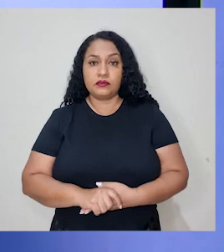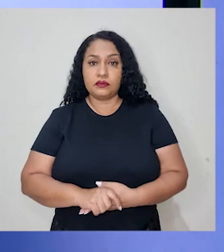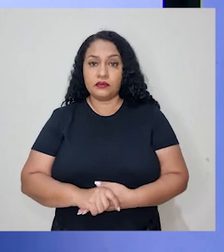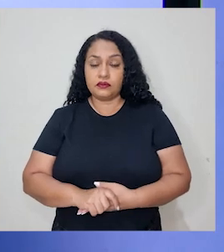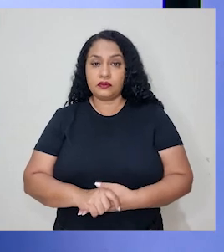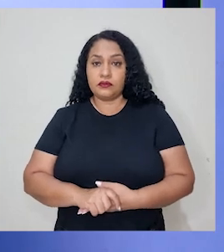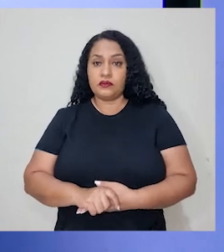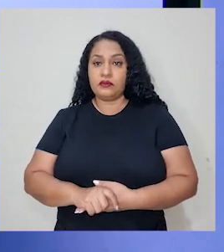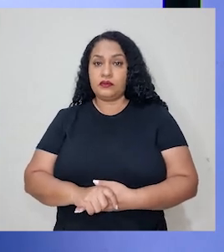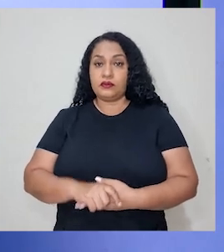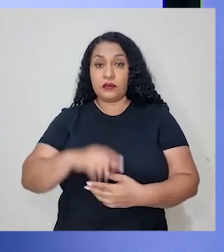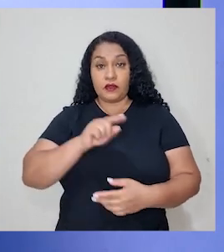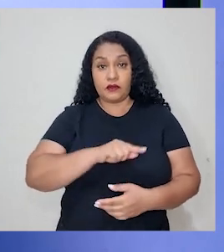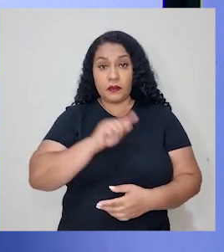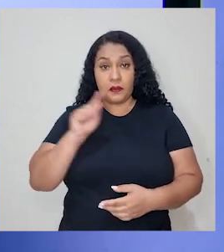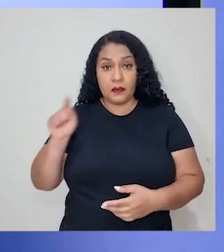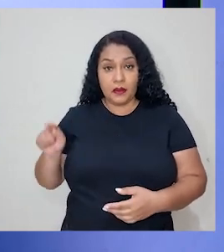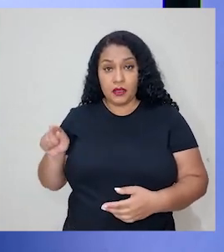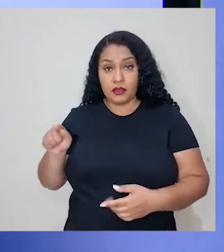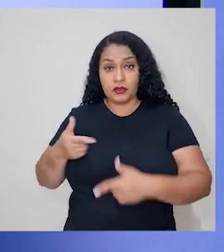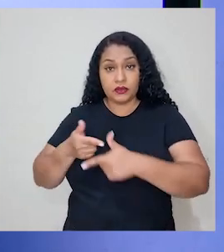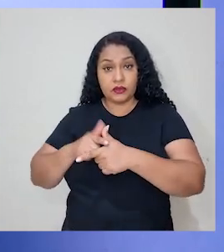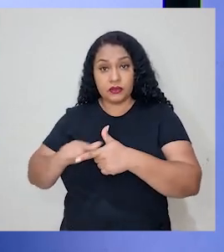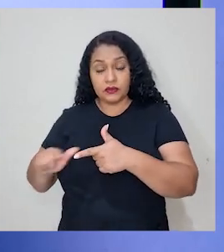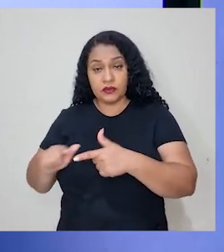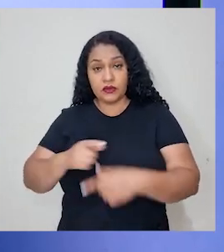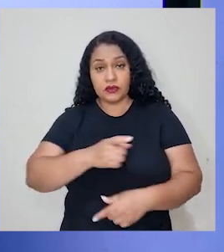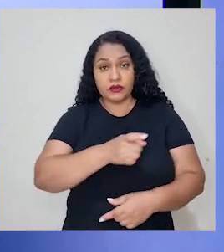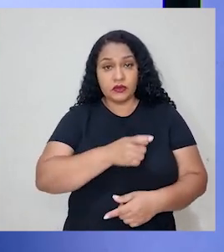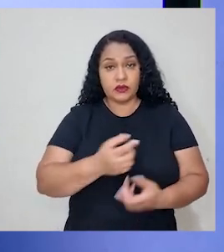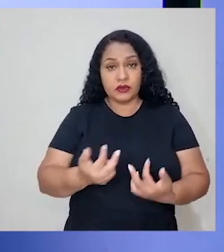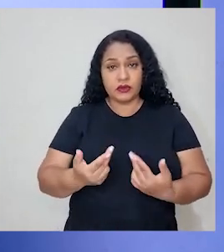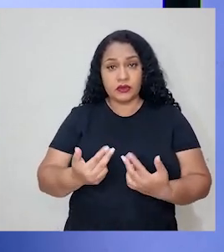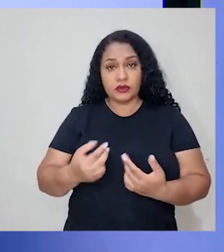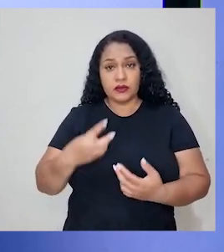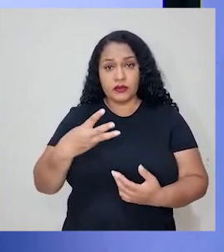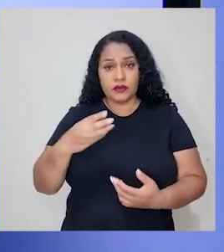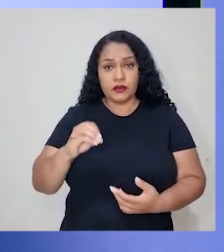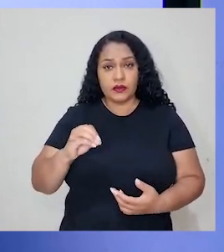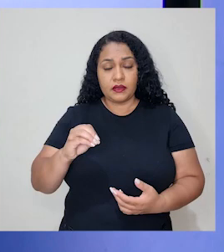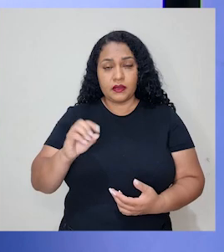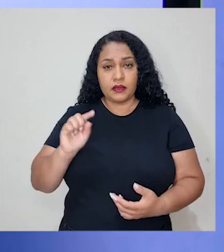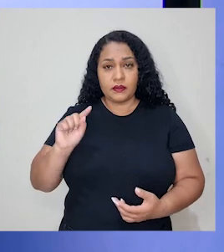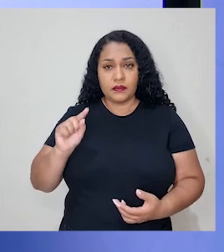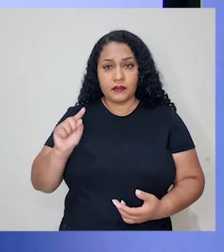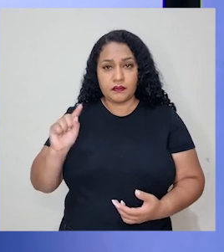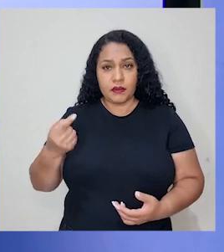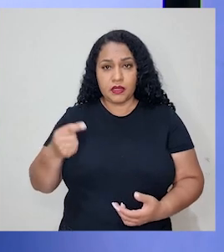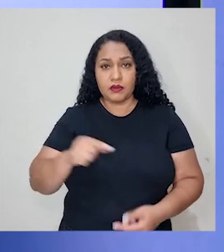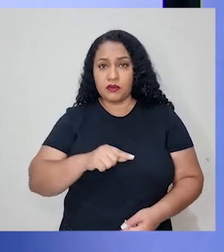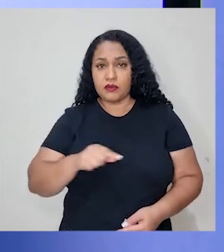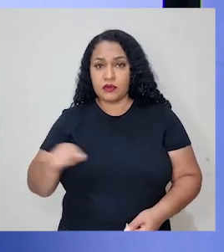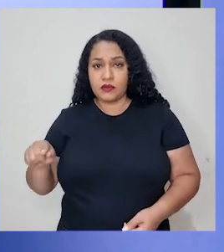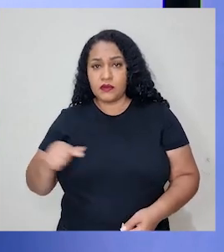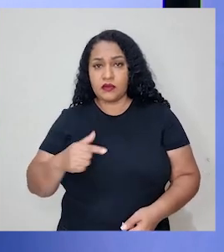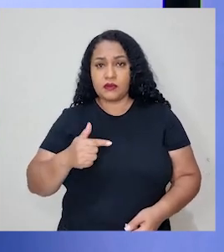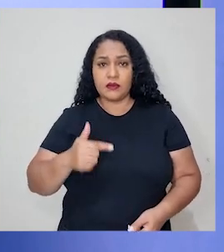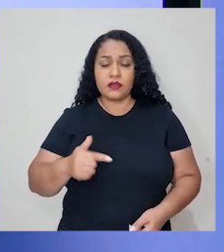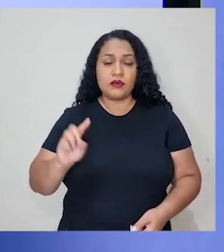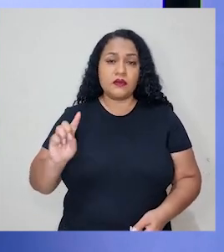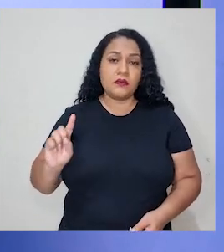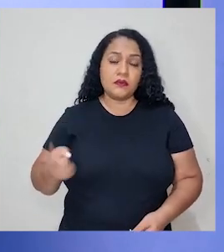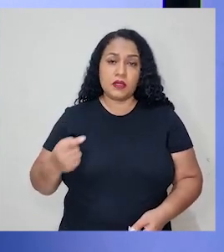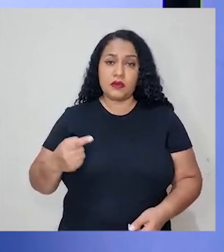a gente vai passar dividindo. Então, eu tenho que x é igual a 30.000 dividido para 2.000. Então,